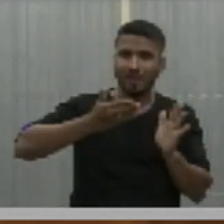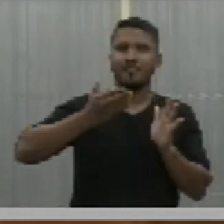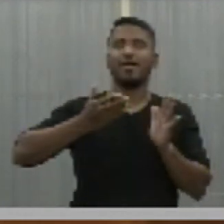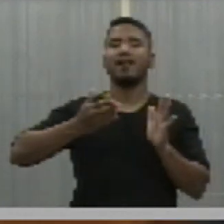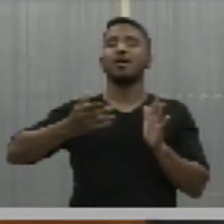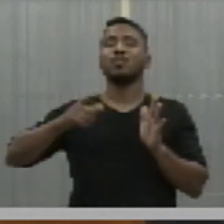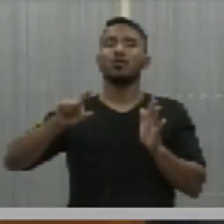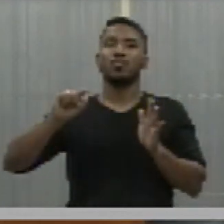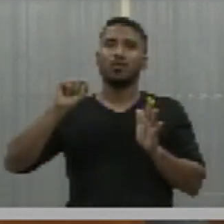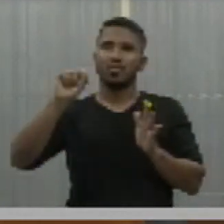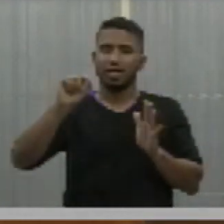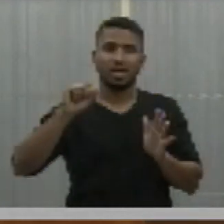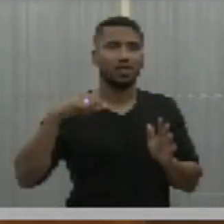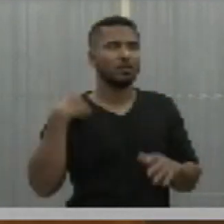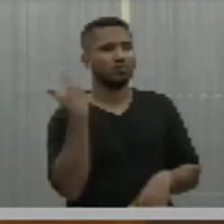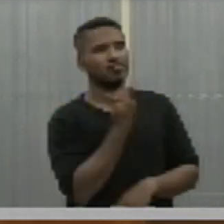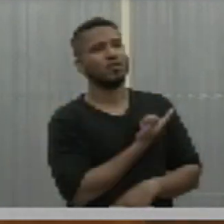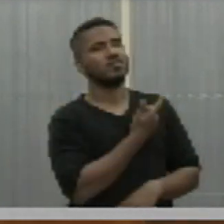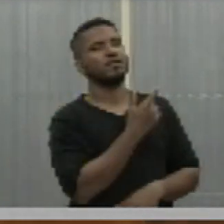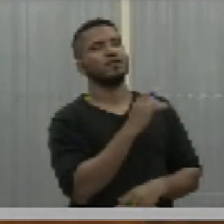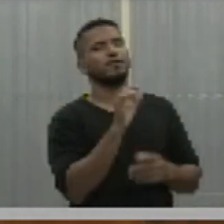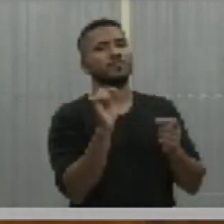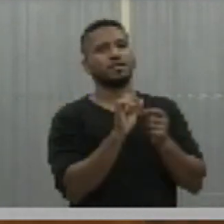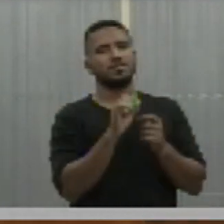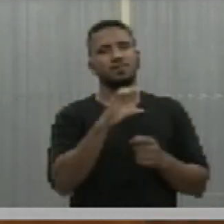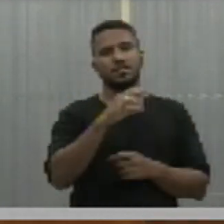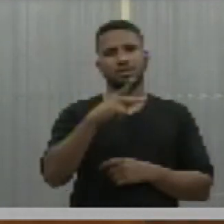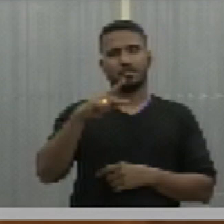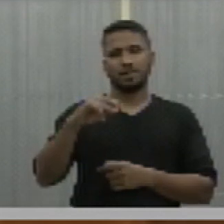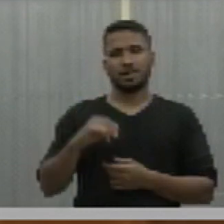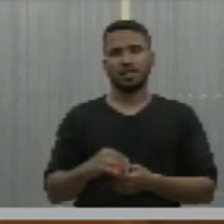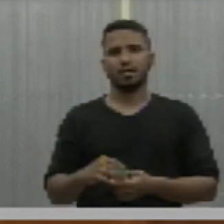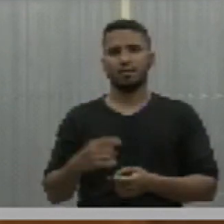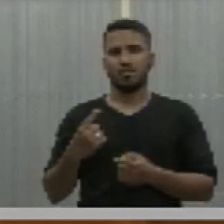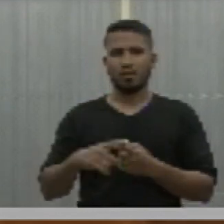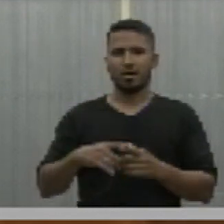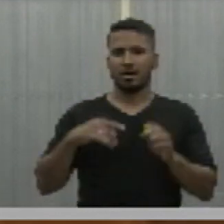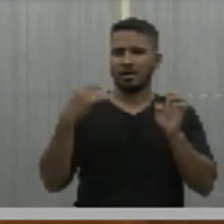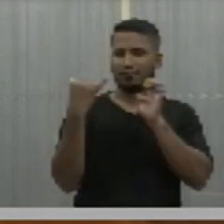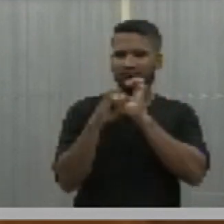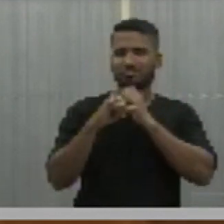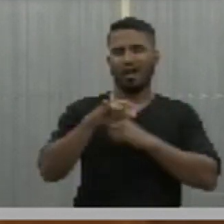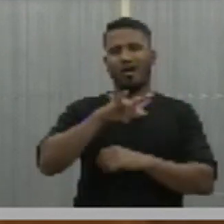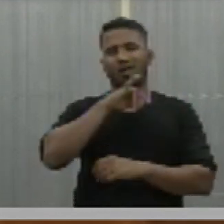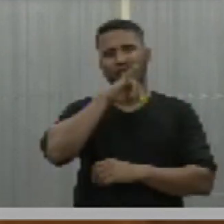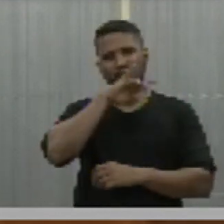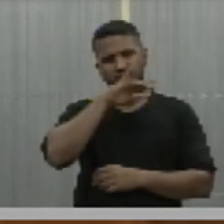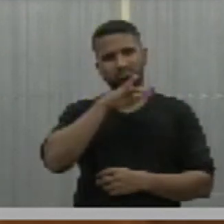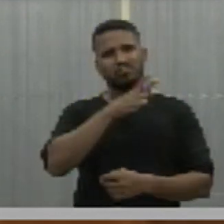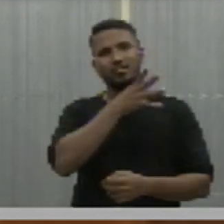daquilo que a gente sugeriu à CPI da péssima qualidade do serviço da Equatorial. mas a gente